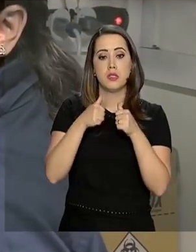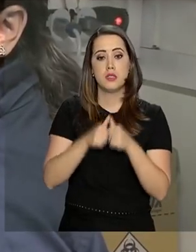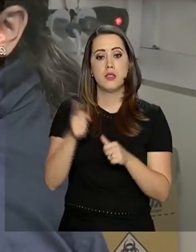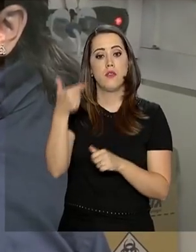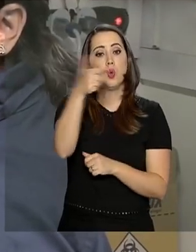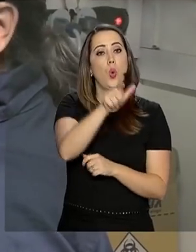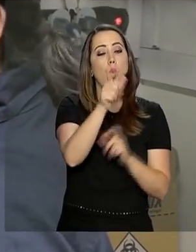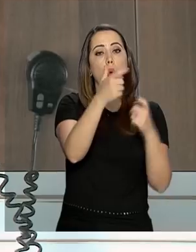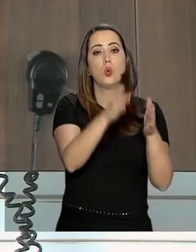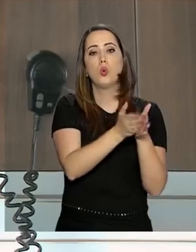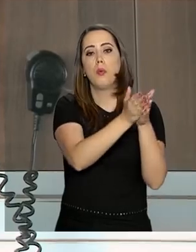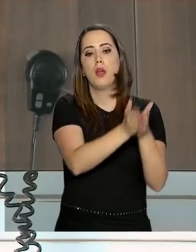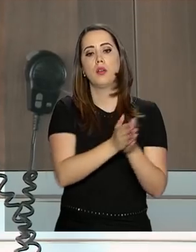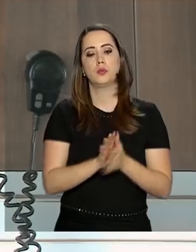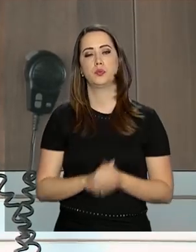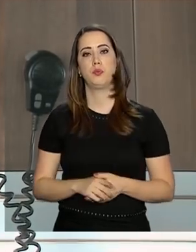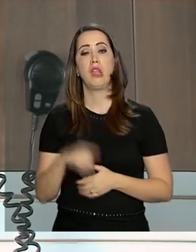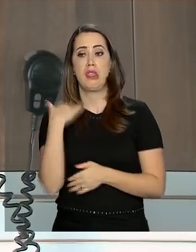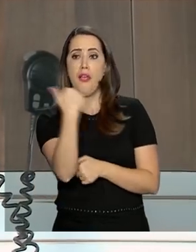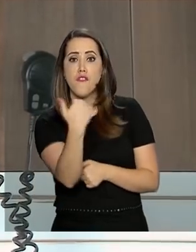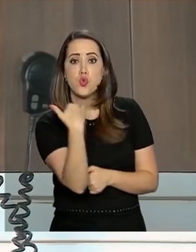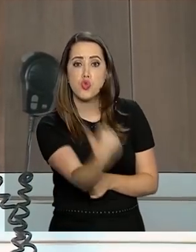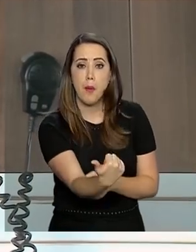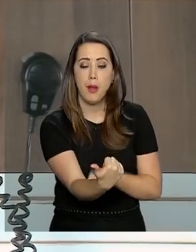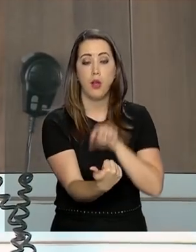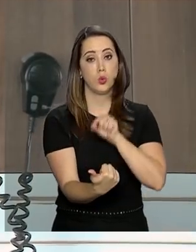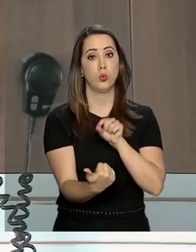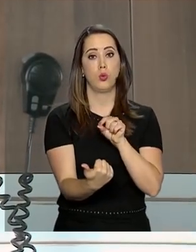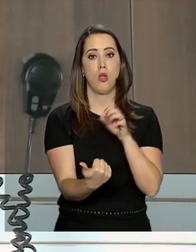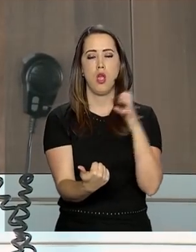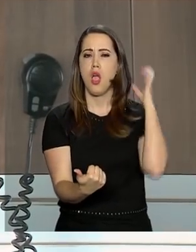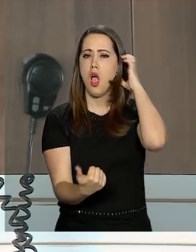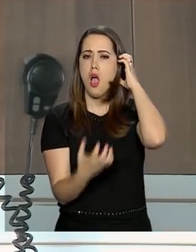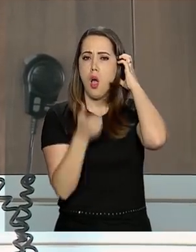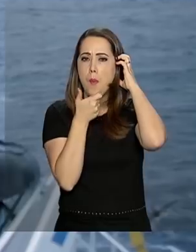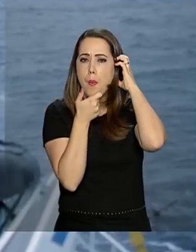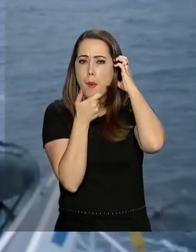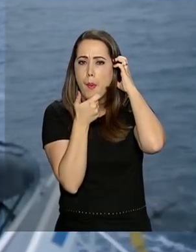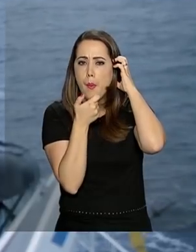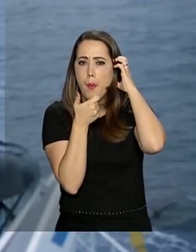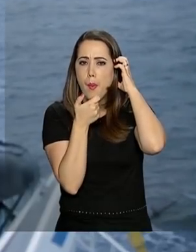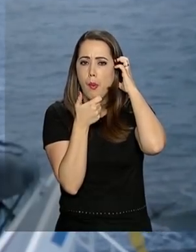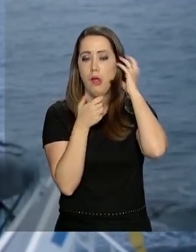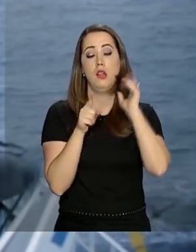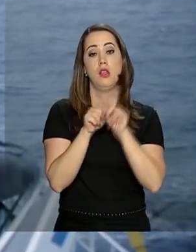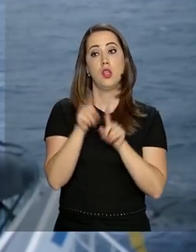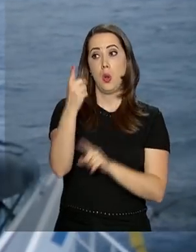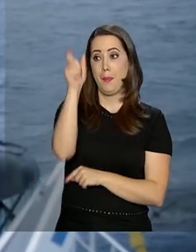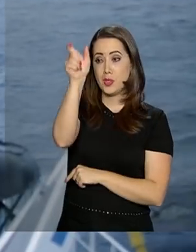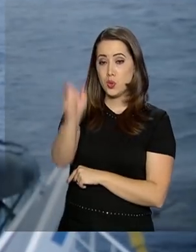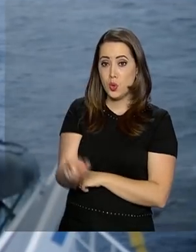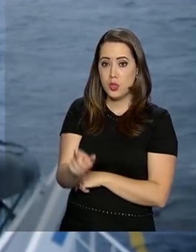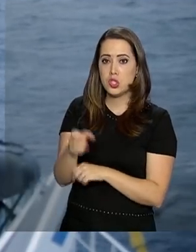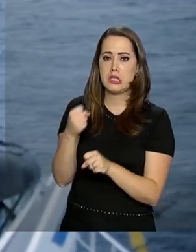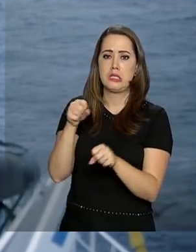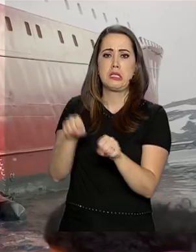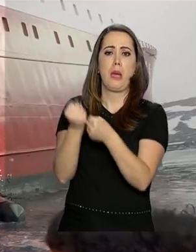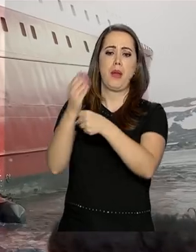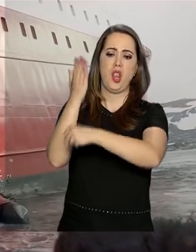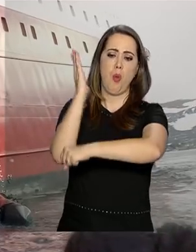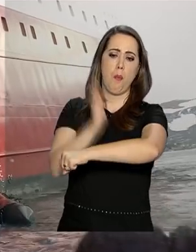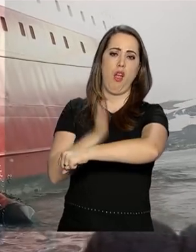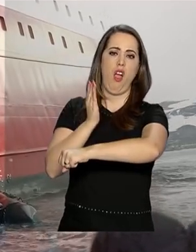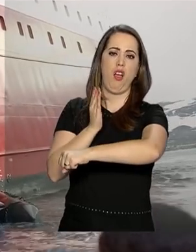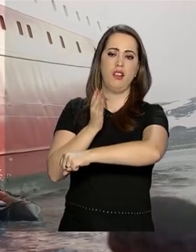outra embarcação. Teve um chamado para o rádio de um veleiro francês em que um dos tripulantes tinha fraturado o braço.